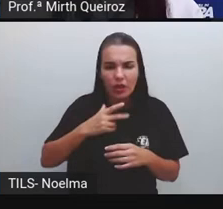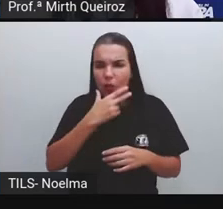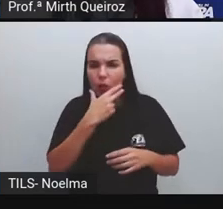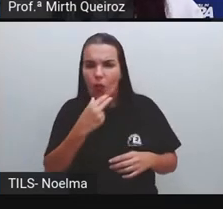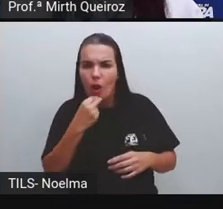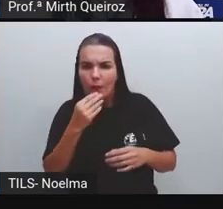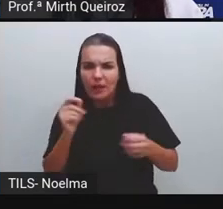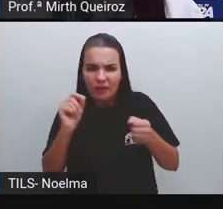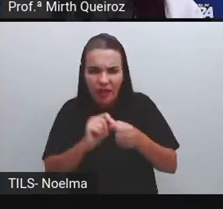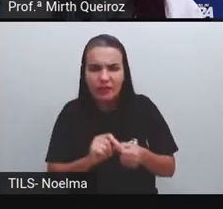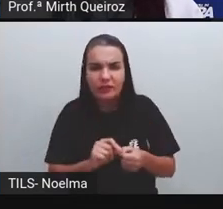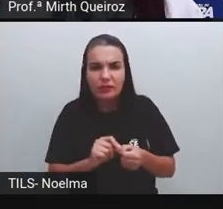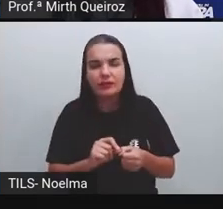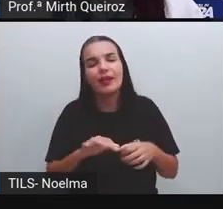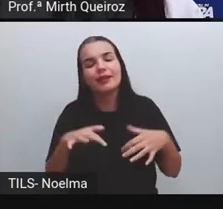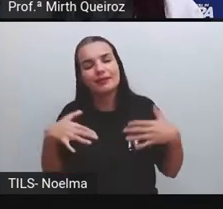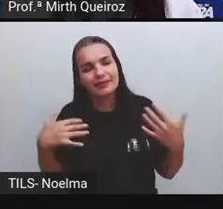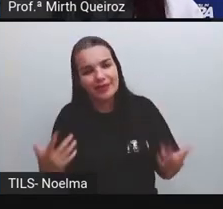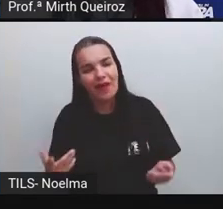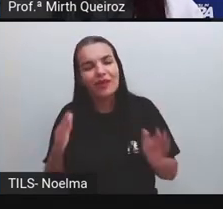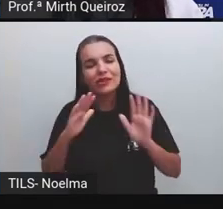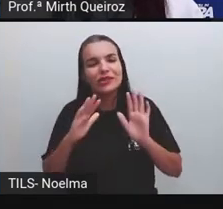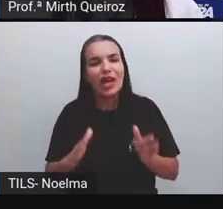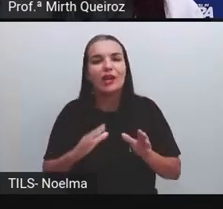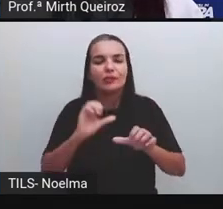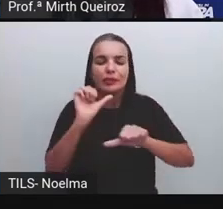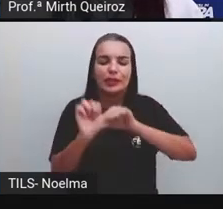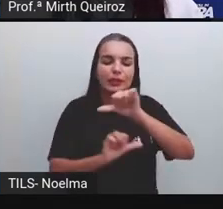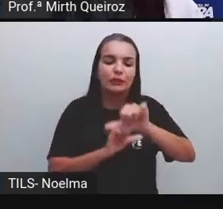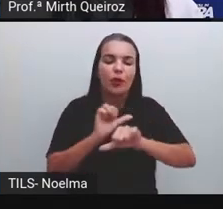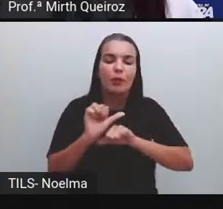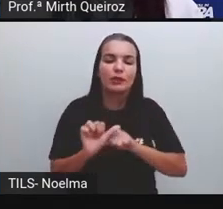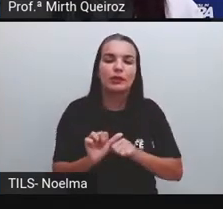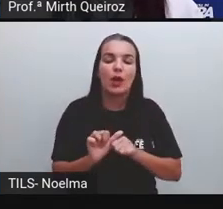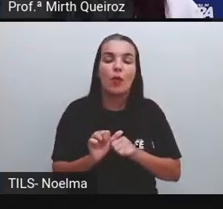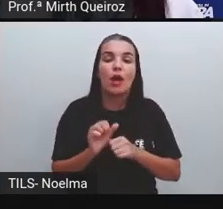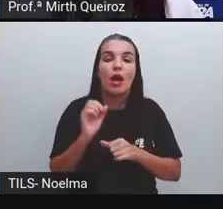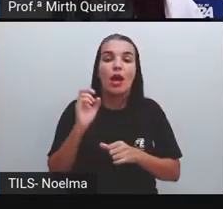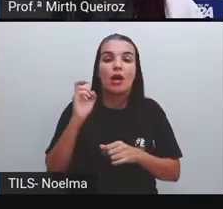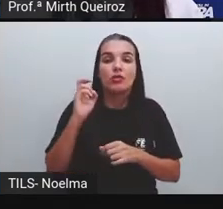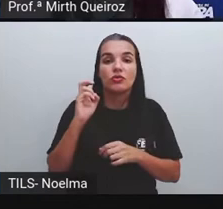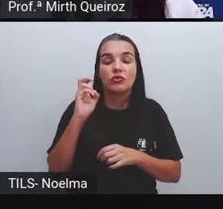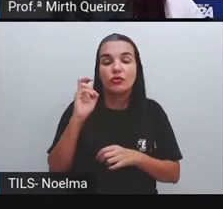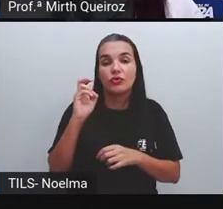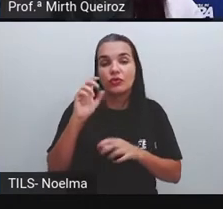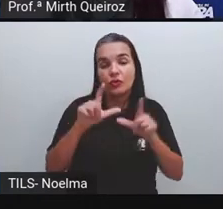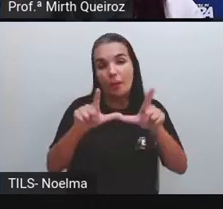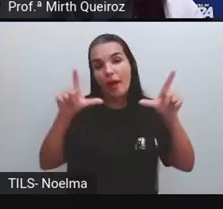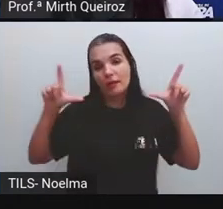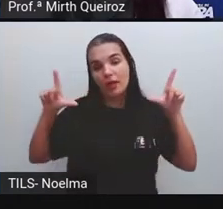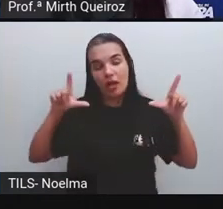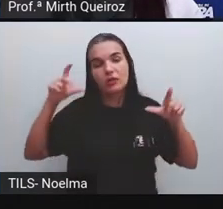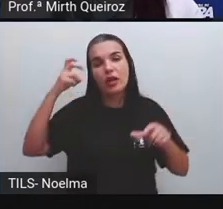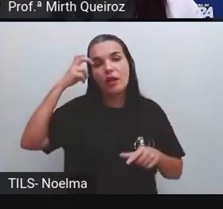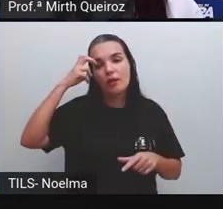passa a ser uma paisagem cultural. Porém, tem uma grande quantidade de elementos naturais ali, certo?